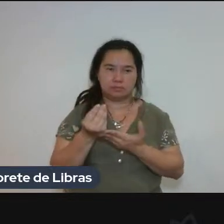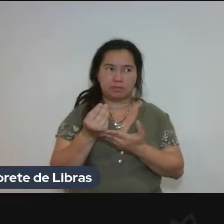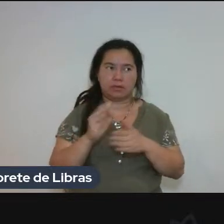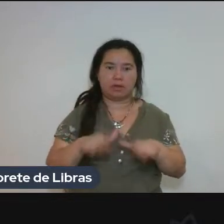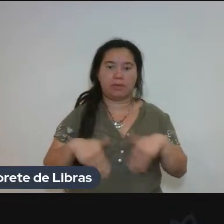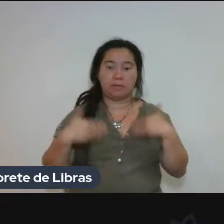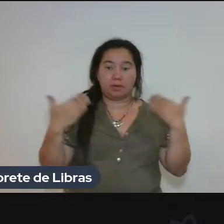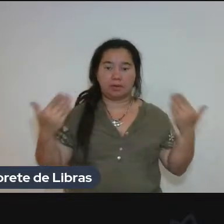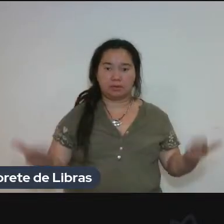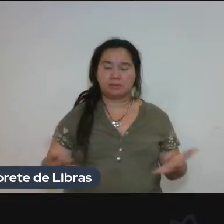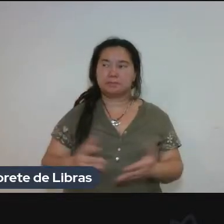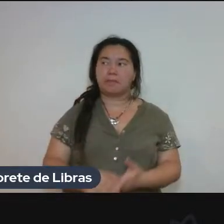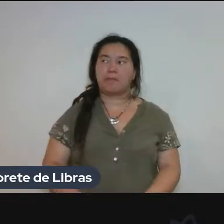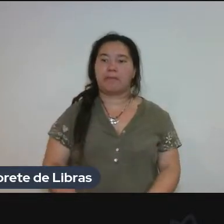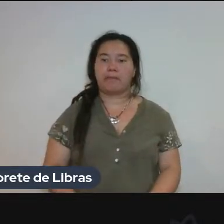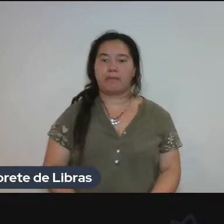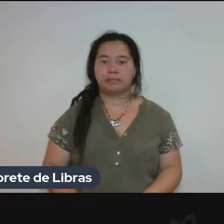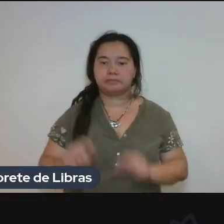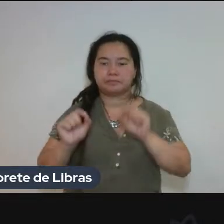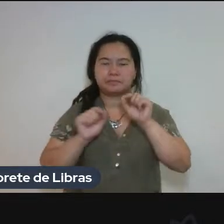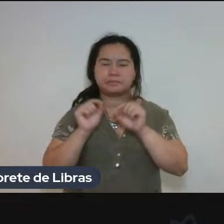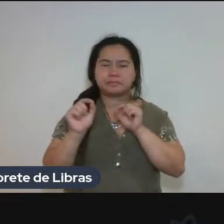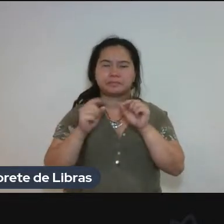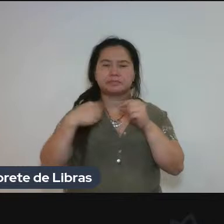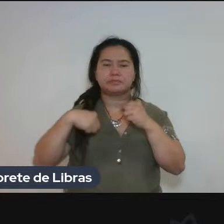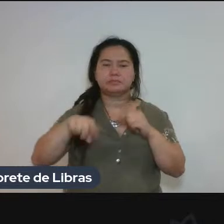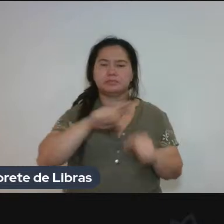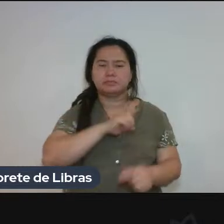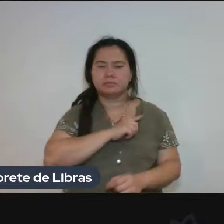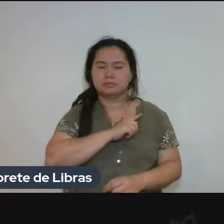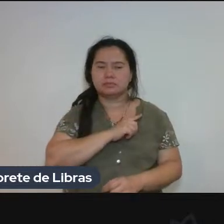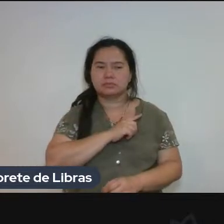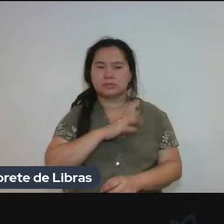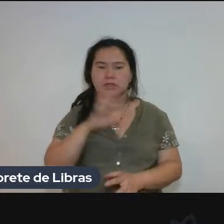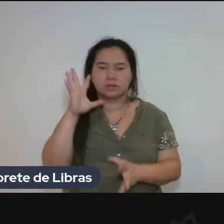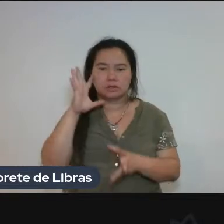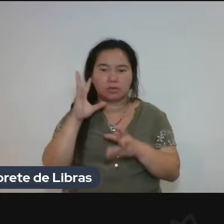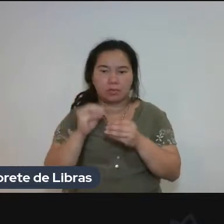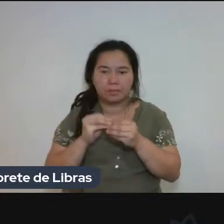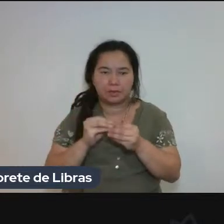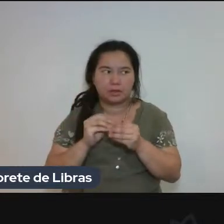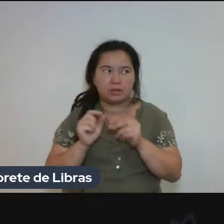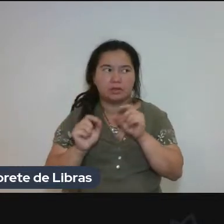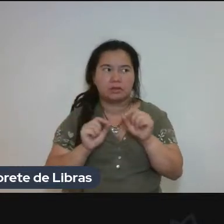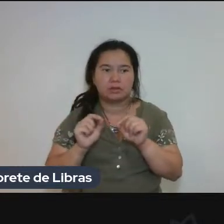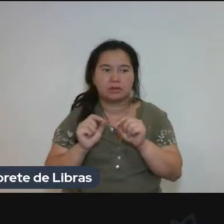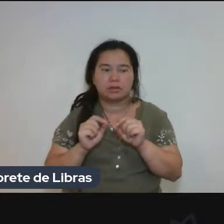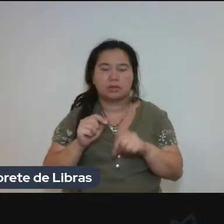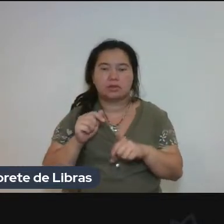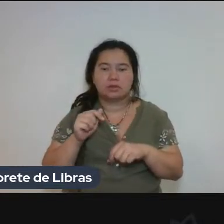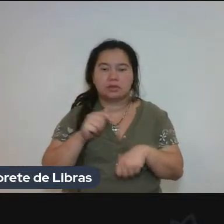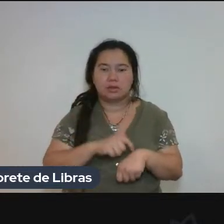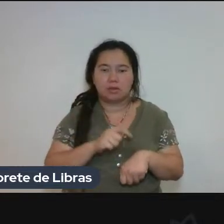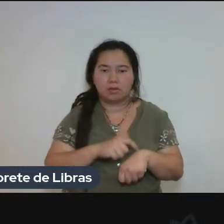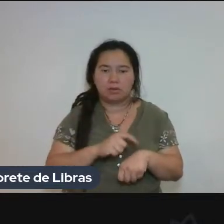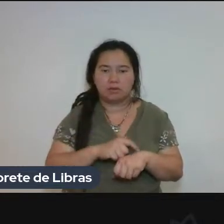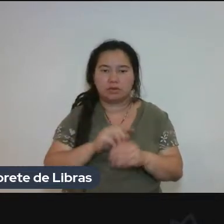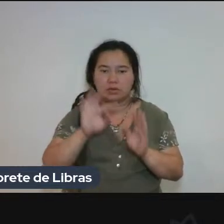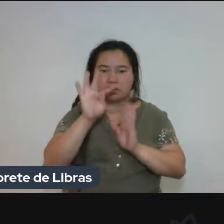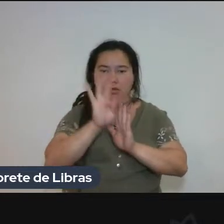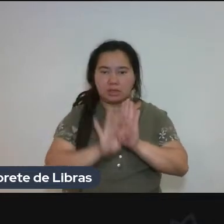Então, o que a gente leva em conta não é, no caso, quando se trata de paratextos editoriais de tradução, não é essa pessoa